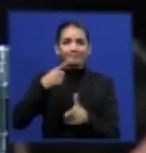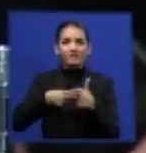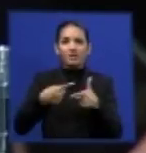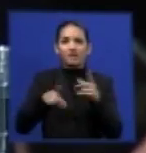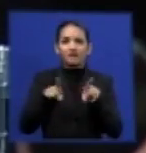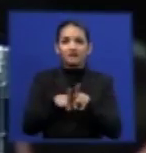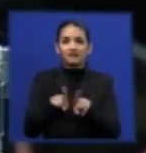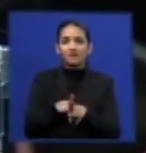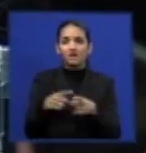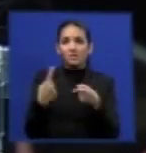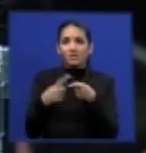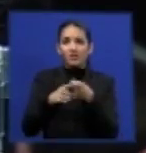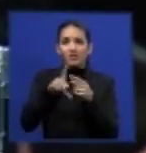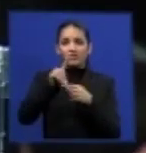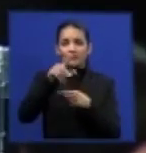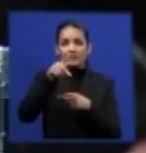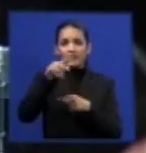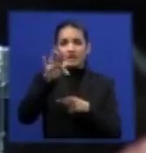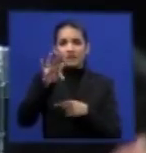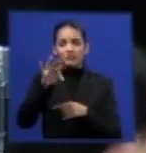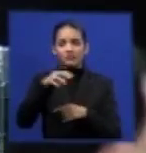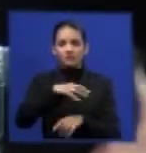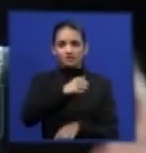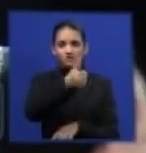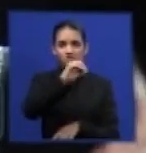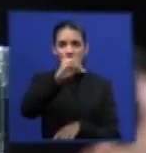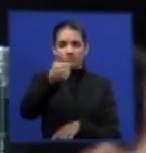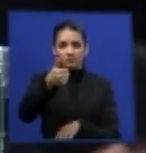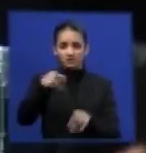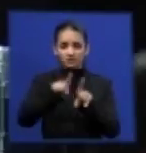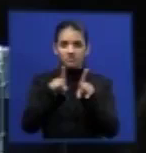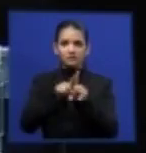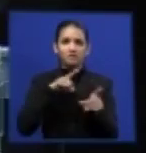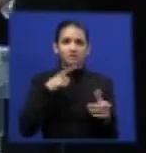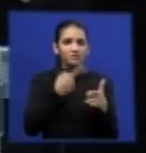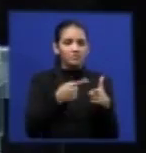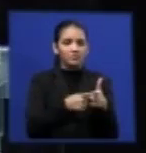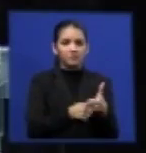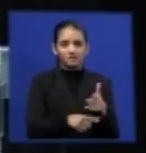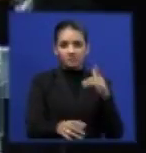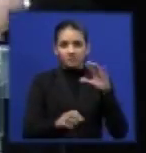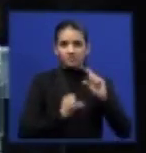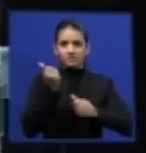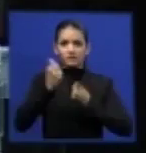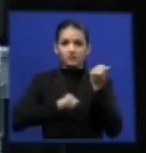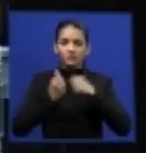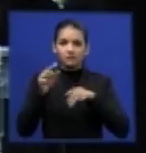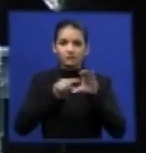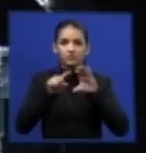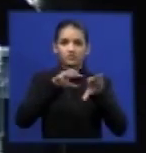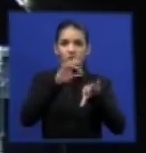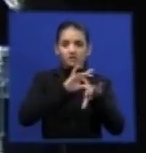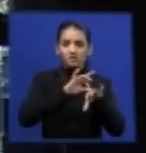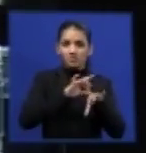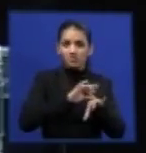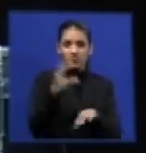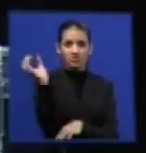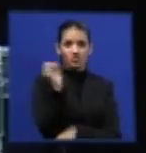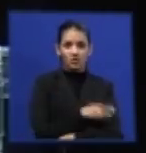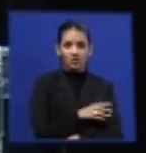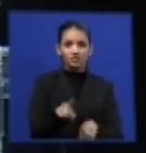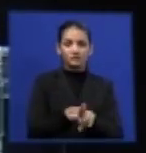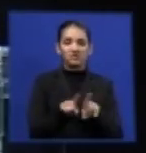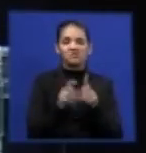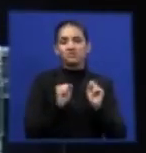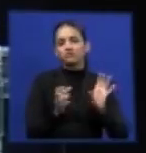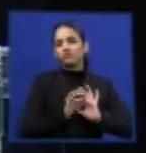dessa DPF-101, deixando as indústrias de pneumáticos novos ao seu